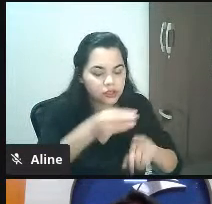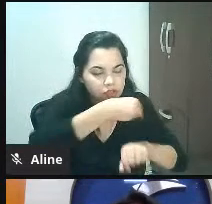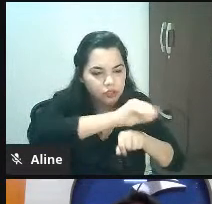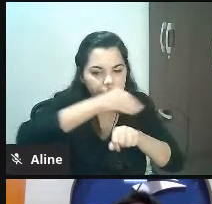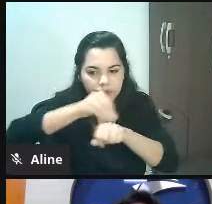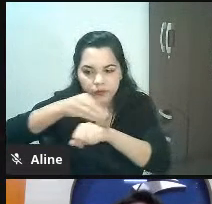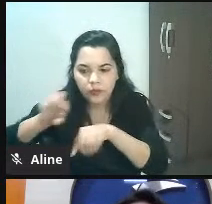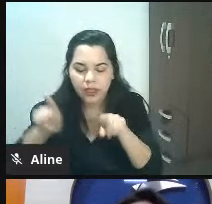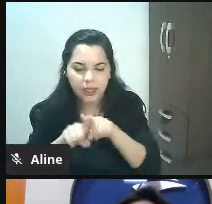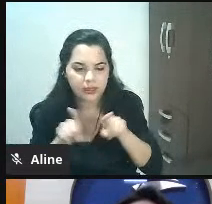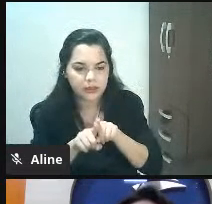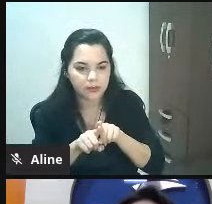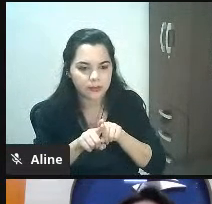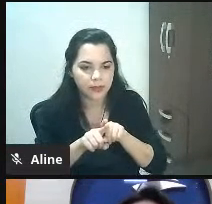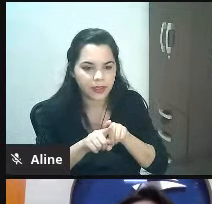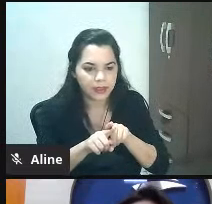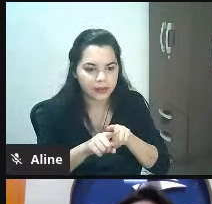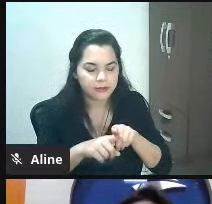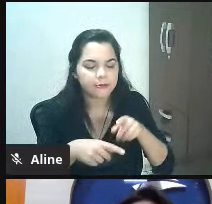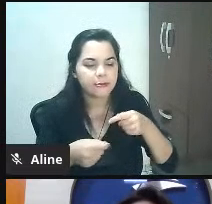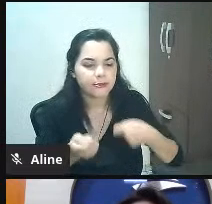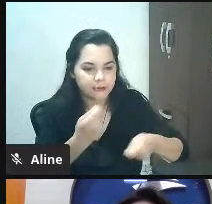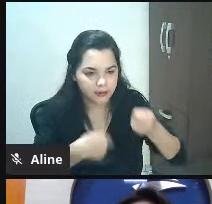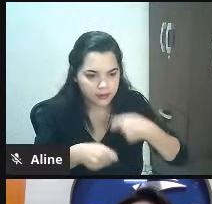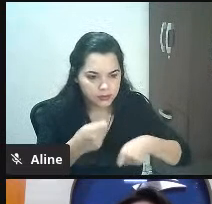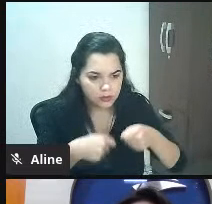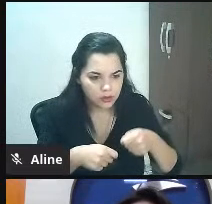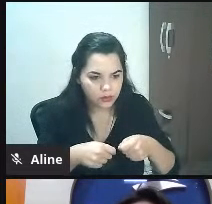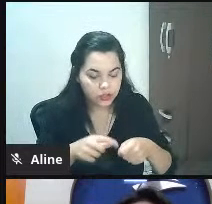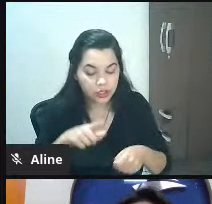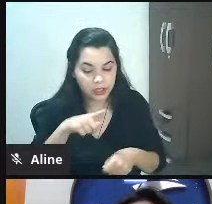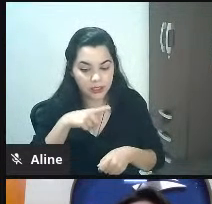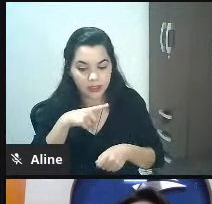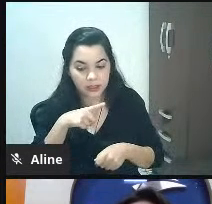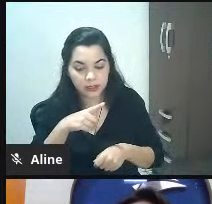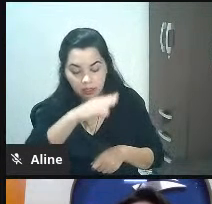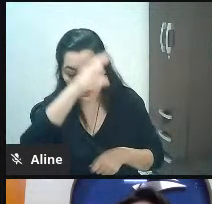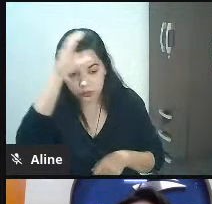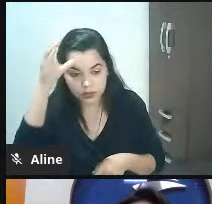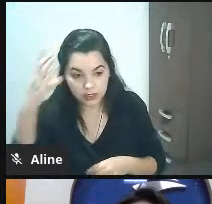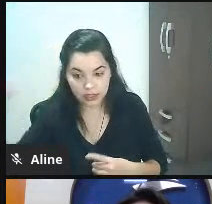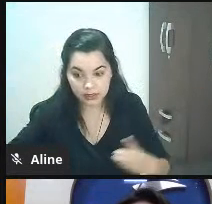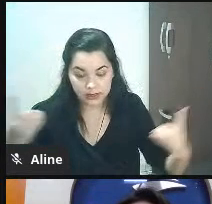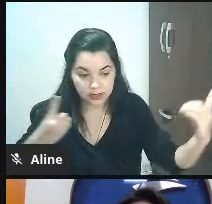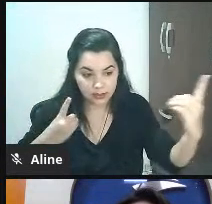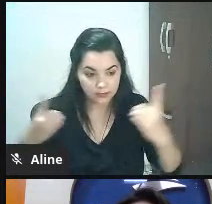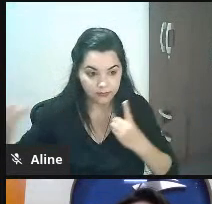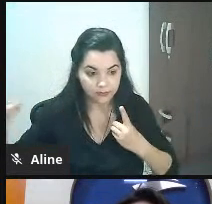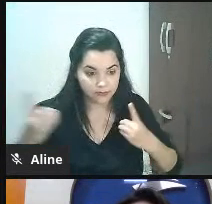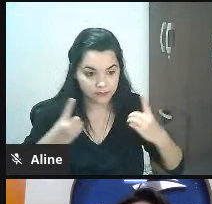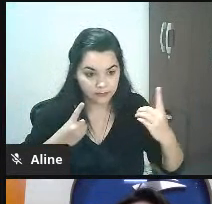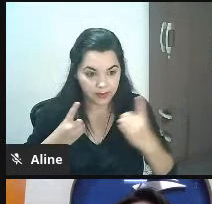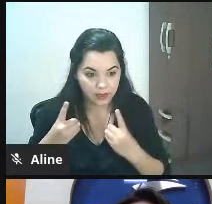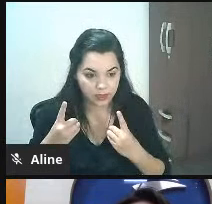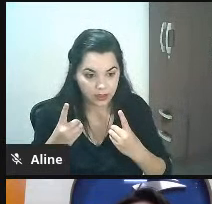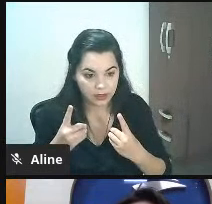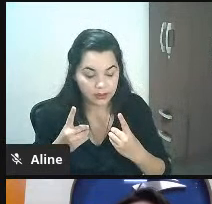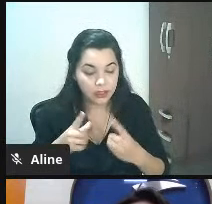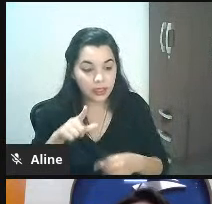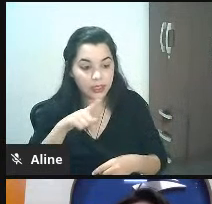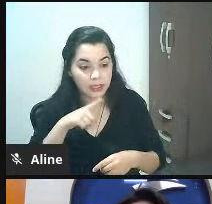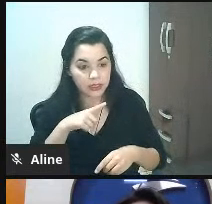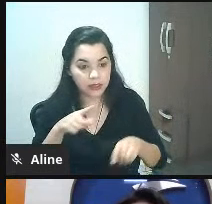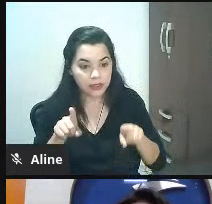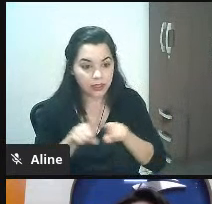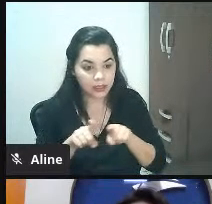tem dois dois canais você tem os clientes que vem até a sua loja e você tem os clientes que frequentam ali ó americana submarino